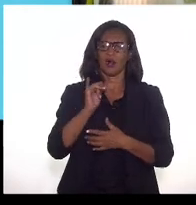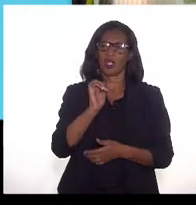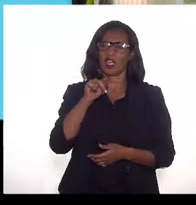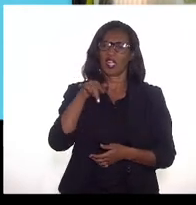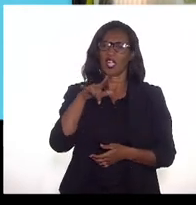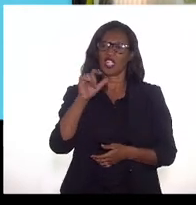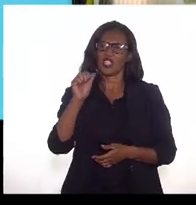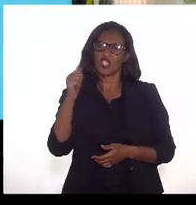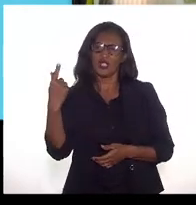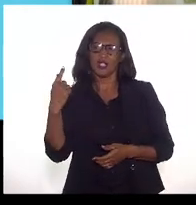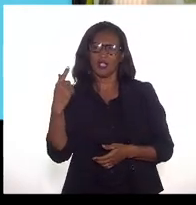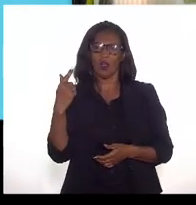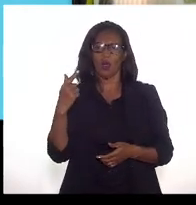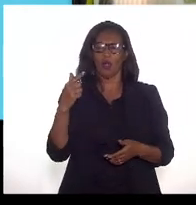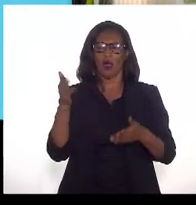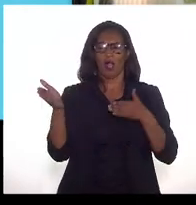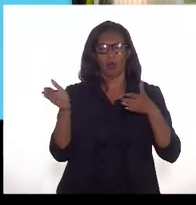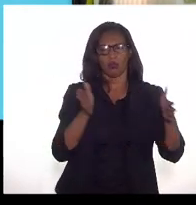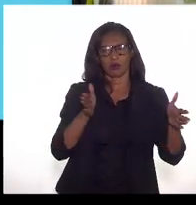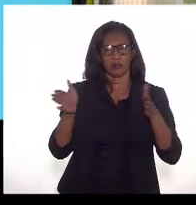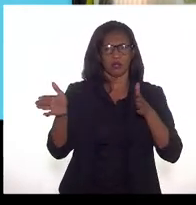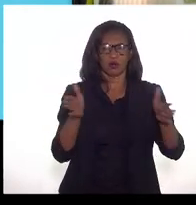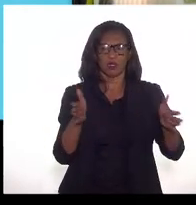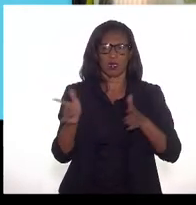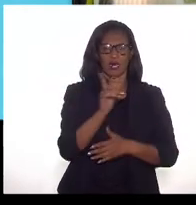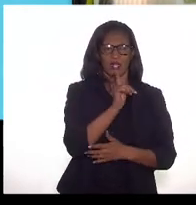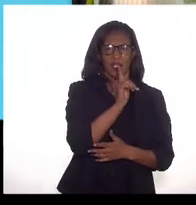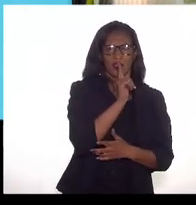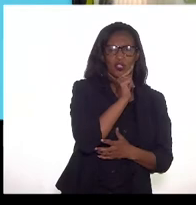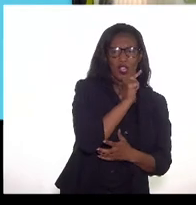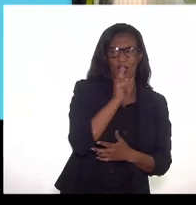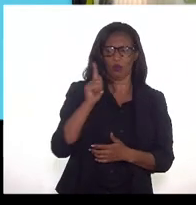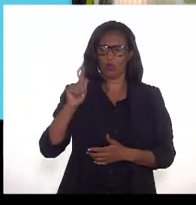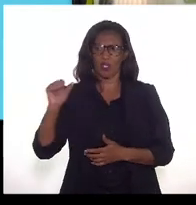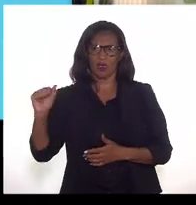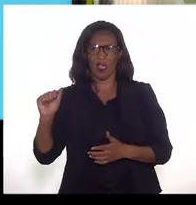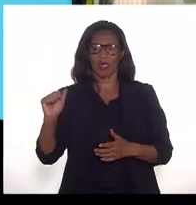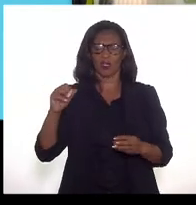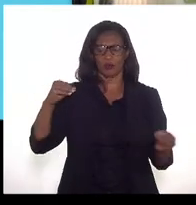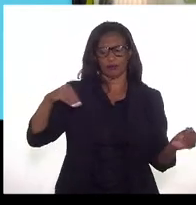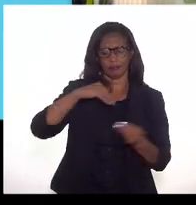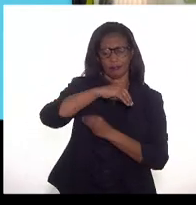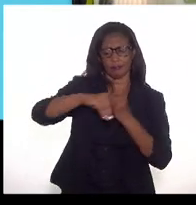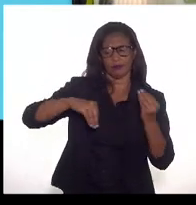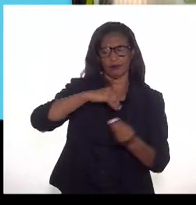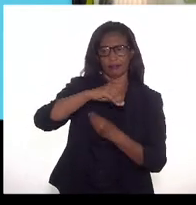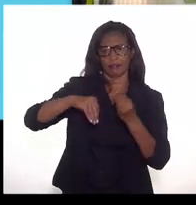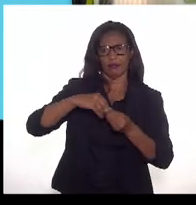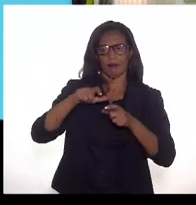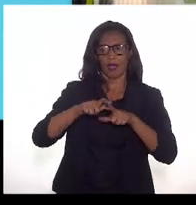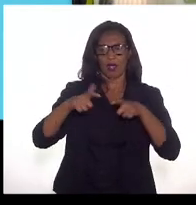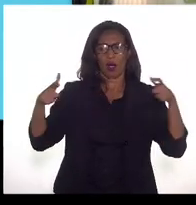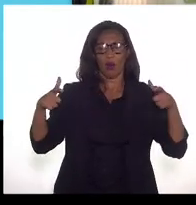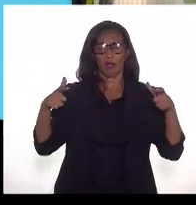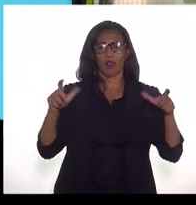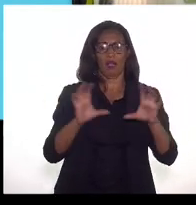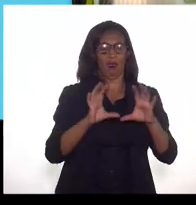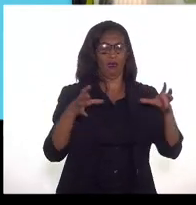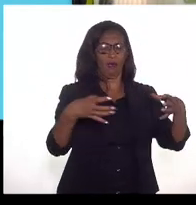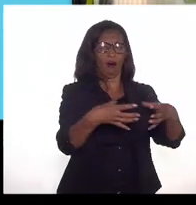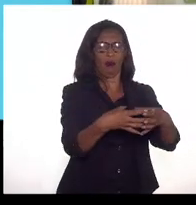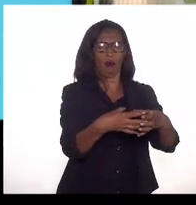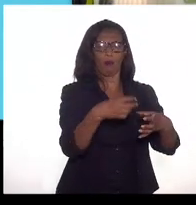alternada de água e gás para aumentar a produção dos campos do pré-sal isso